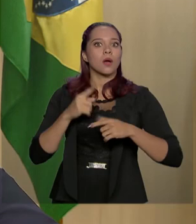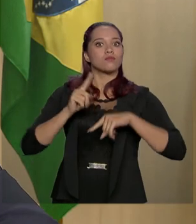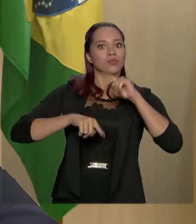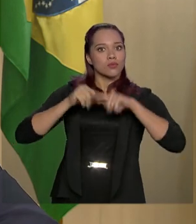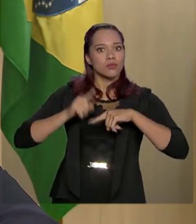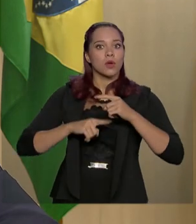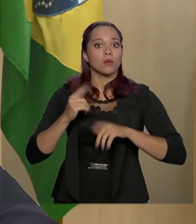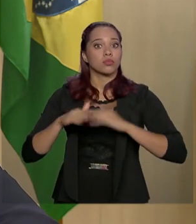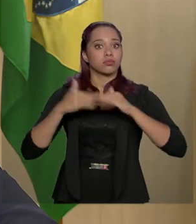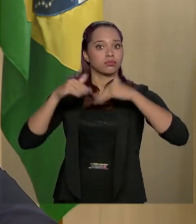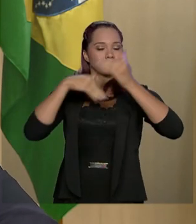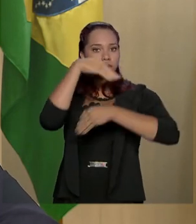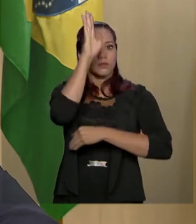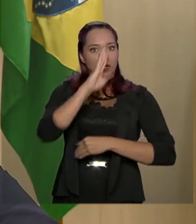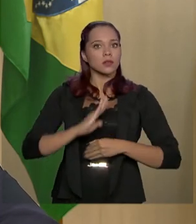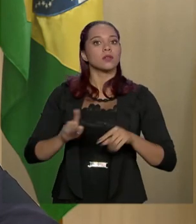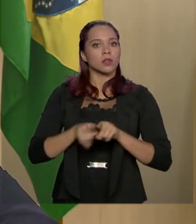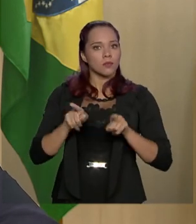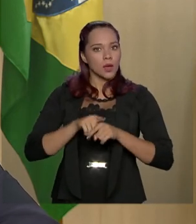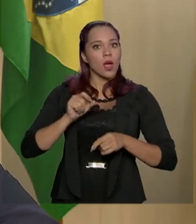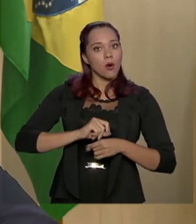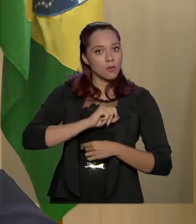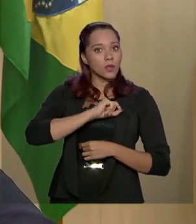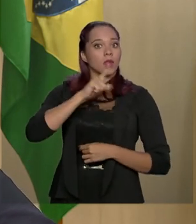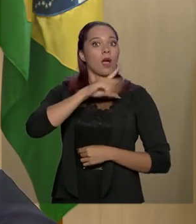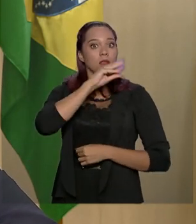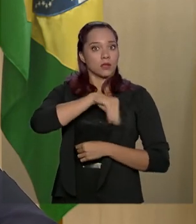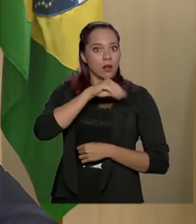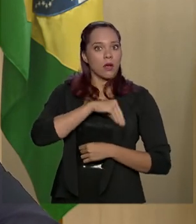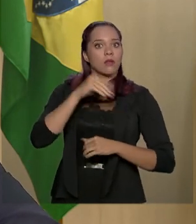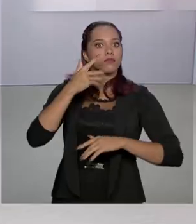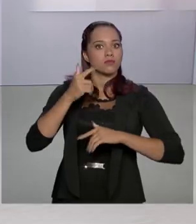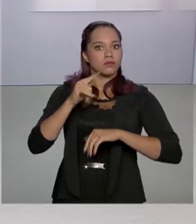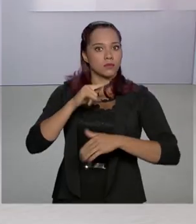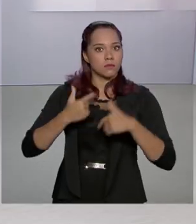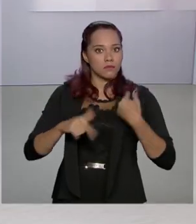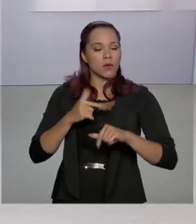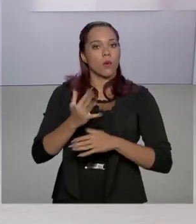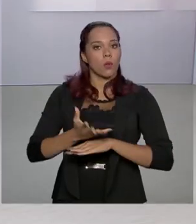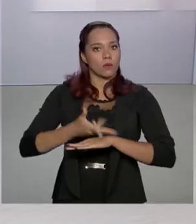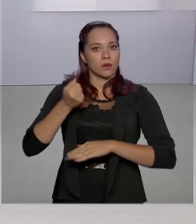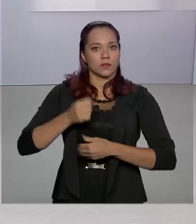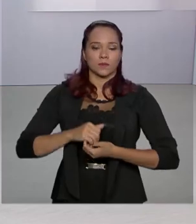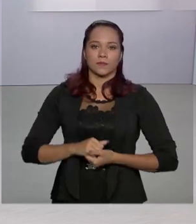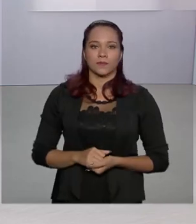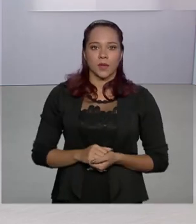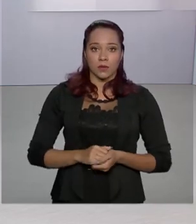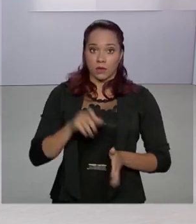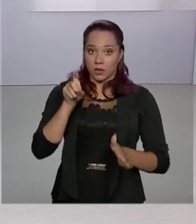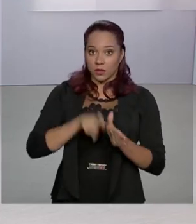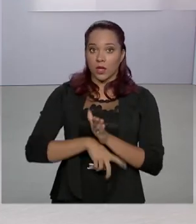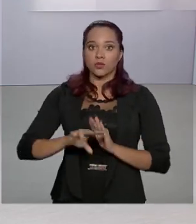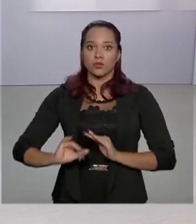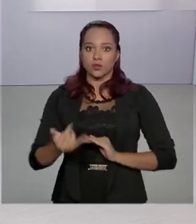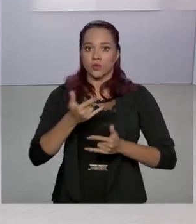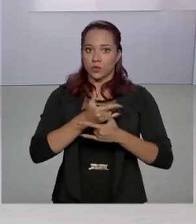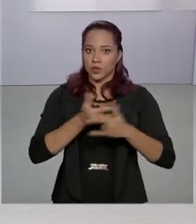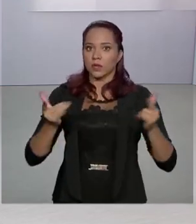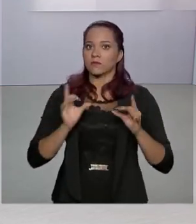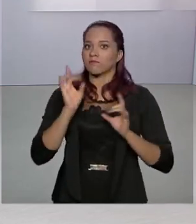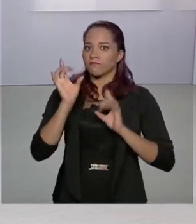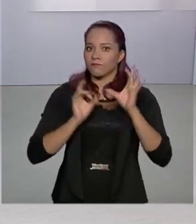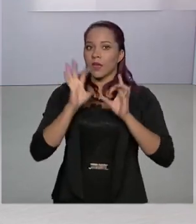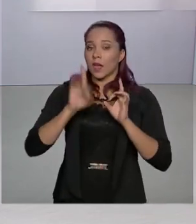o nível de riqueza do Brasil e aumentar os salários e os empregos de qualidade. A taxa de juros do cheque especial